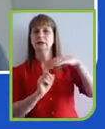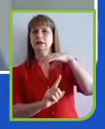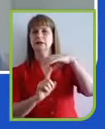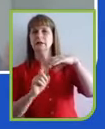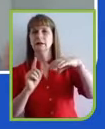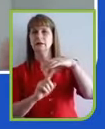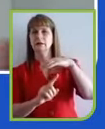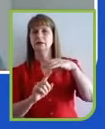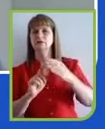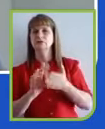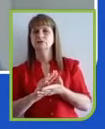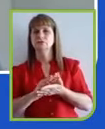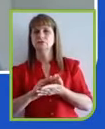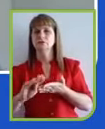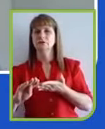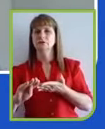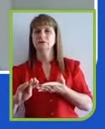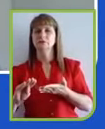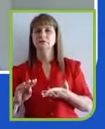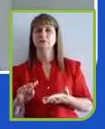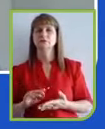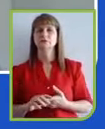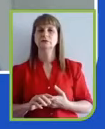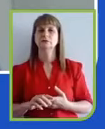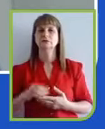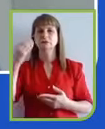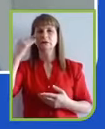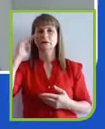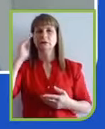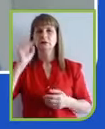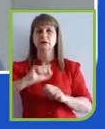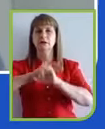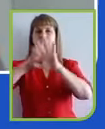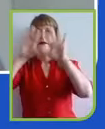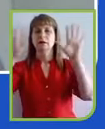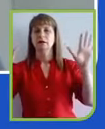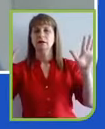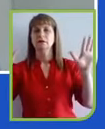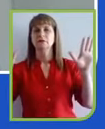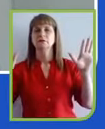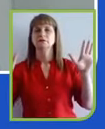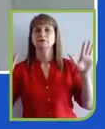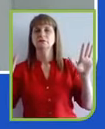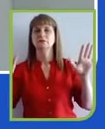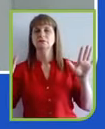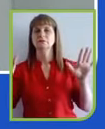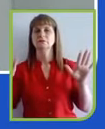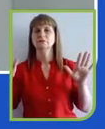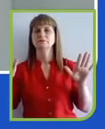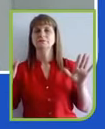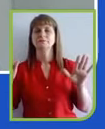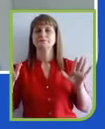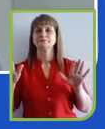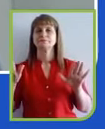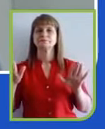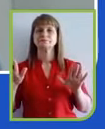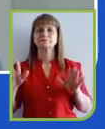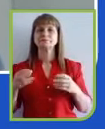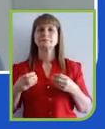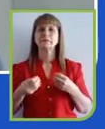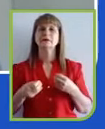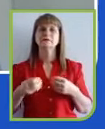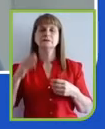são seres humanos. E entender claramente, entendê-los assim, facilita a relação e